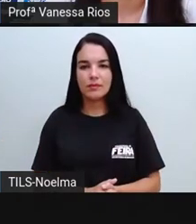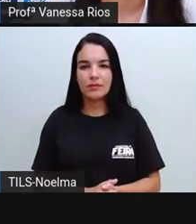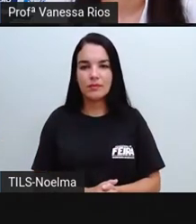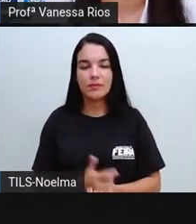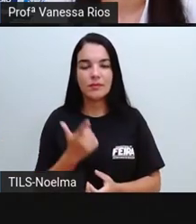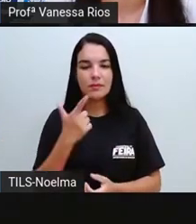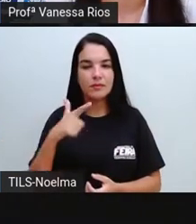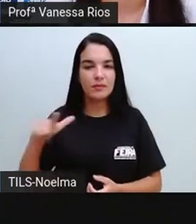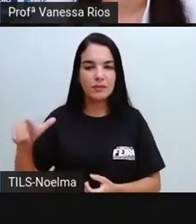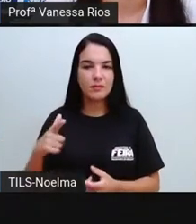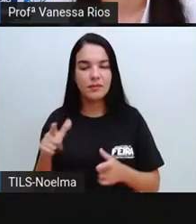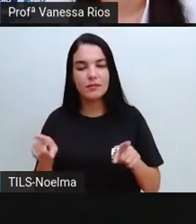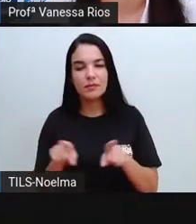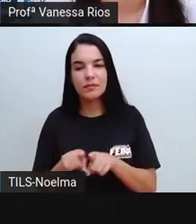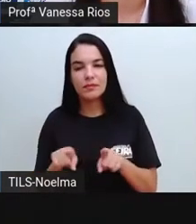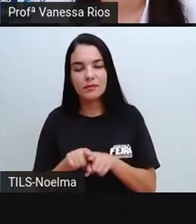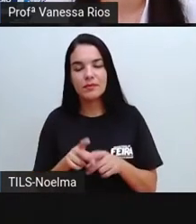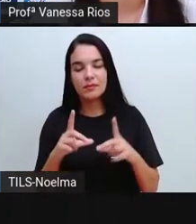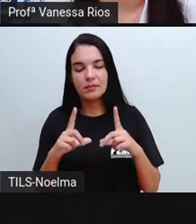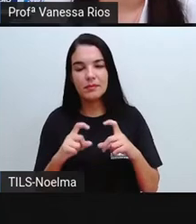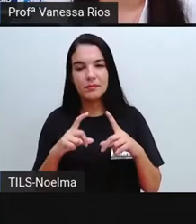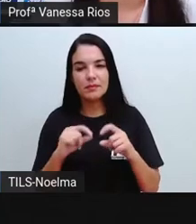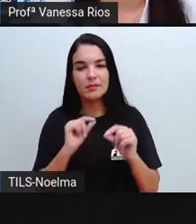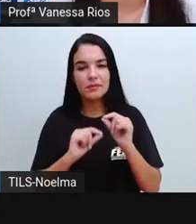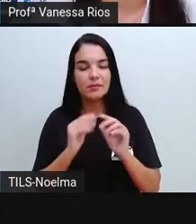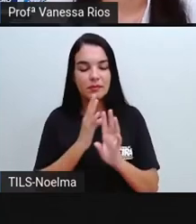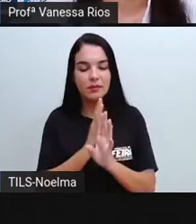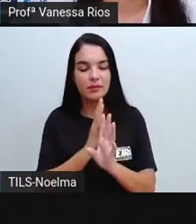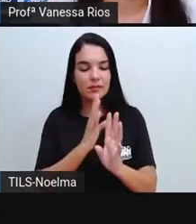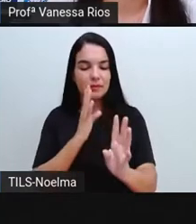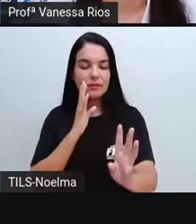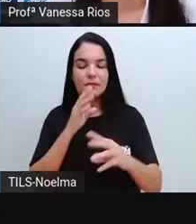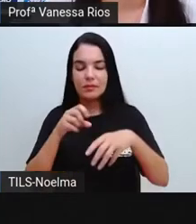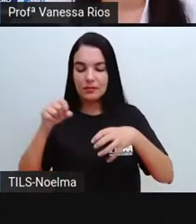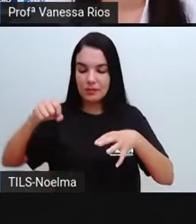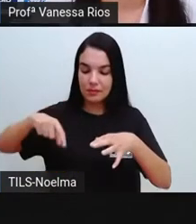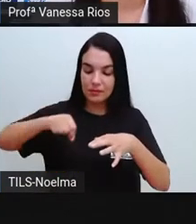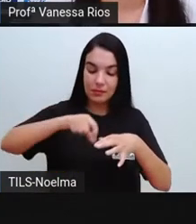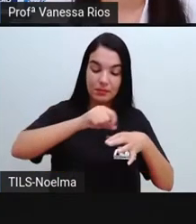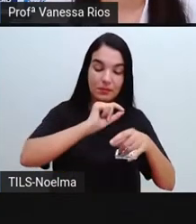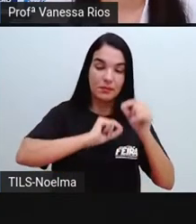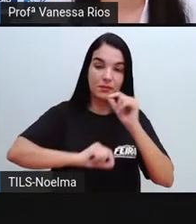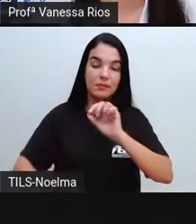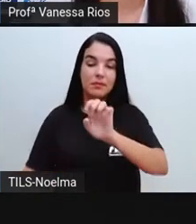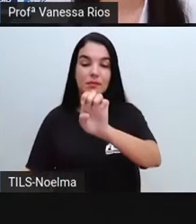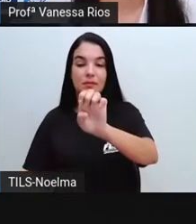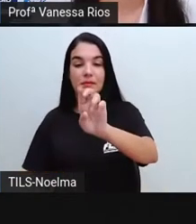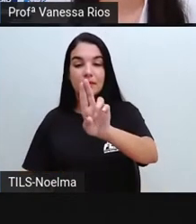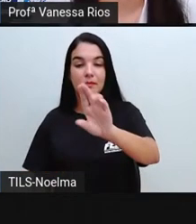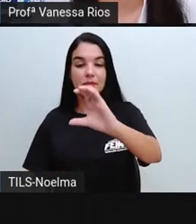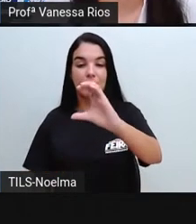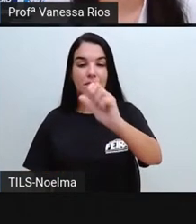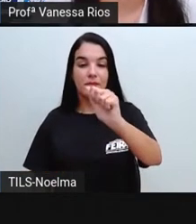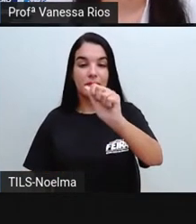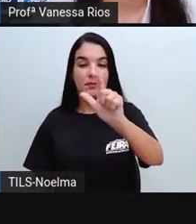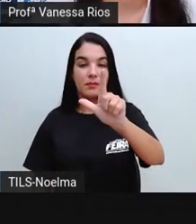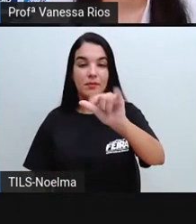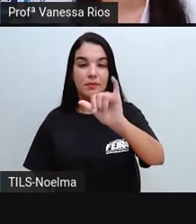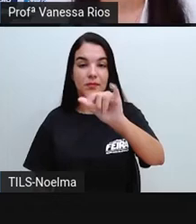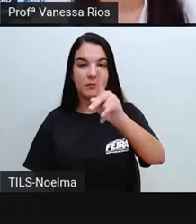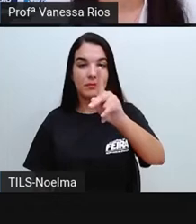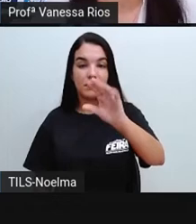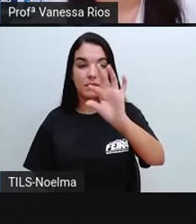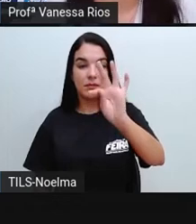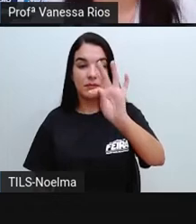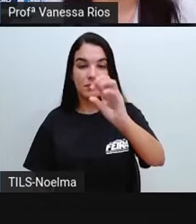Olha novamente a plantação aí de eucalipto. E aí também não é algo muito comum, não é?